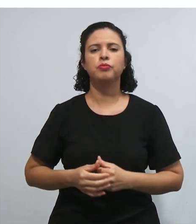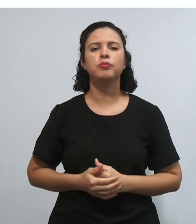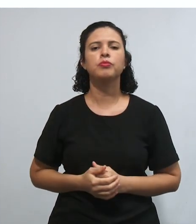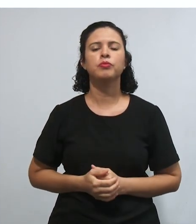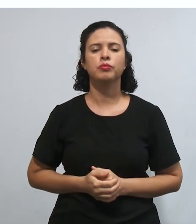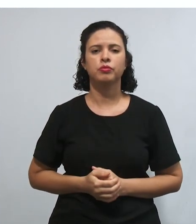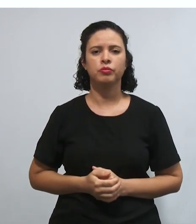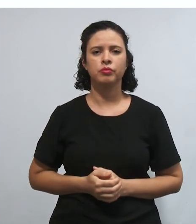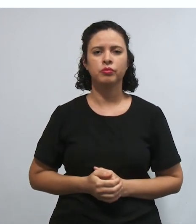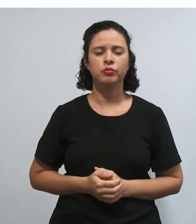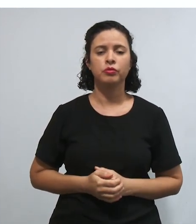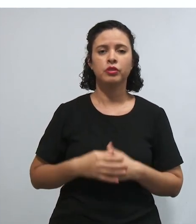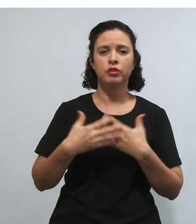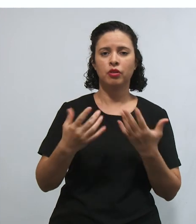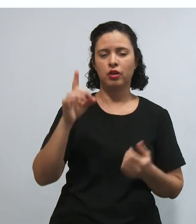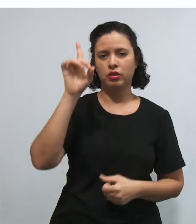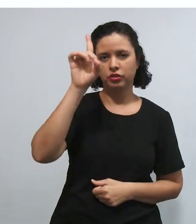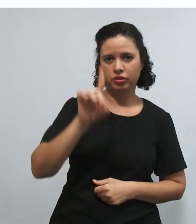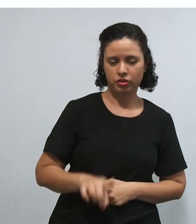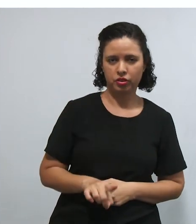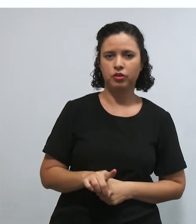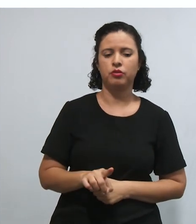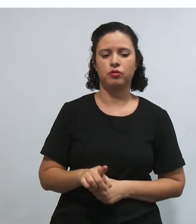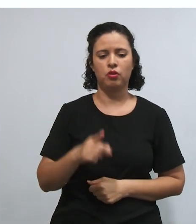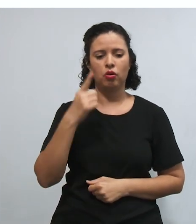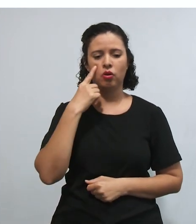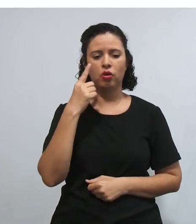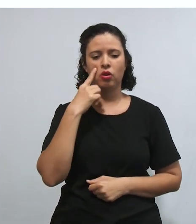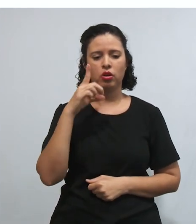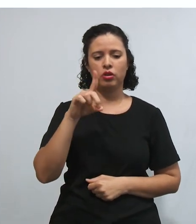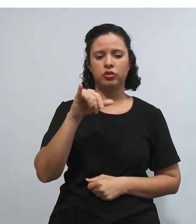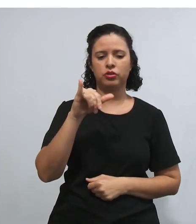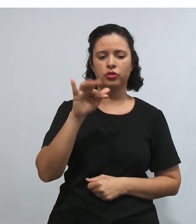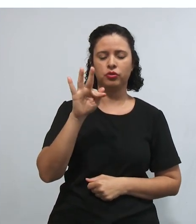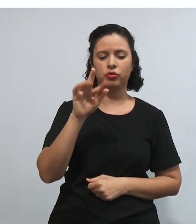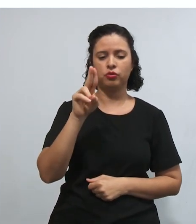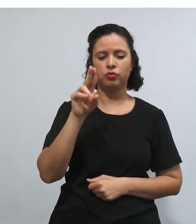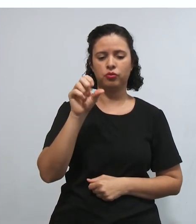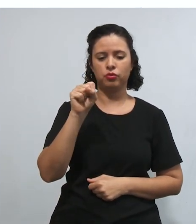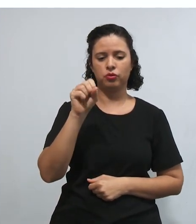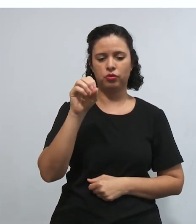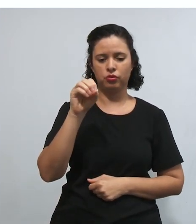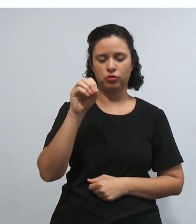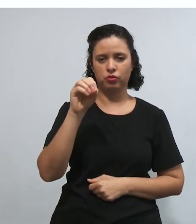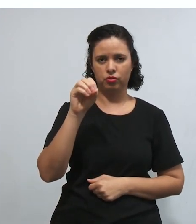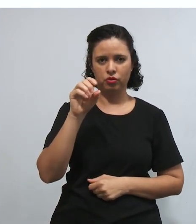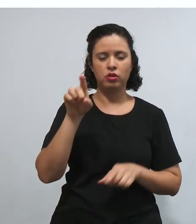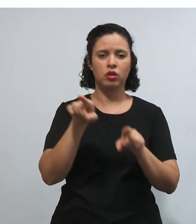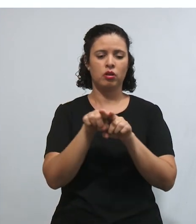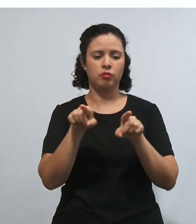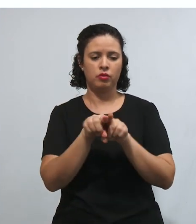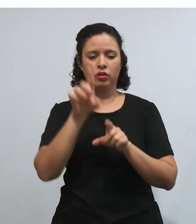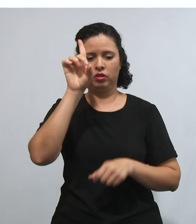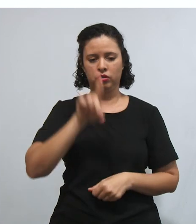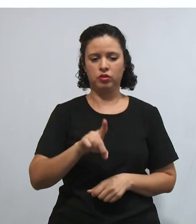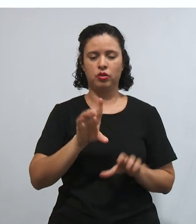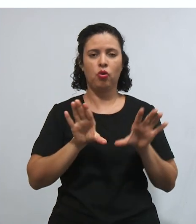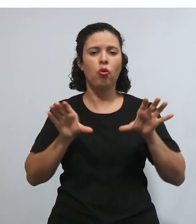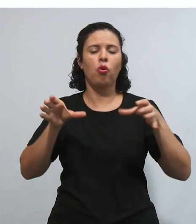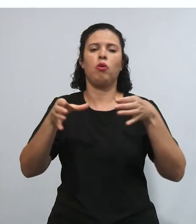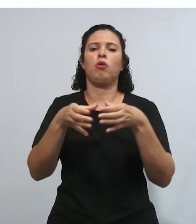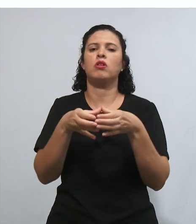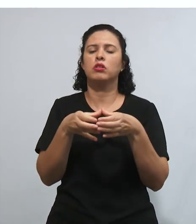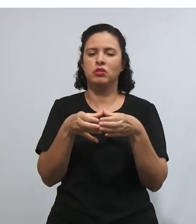Ou seja, são direitos difusos e coletivos. Lá no quarto período, vocês ainda estão aqui no primeiro período do curso.